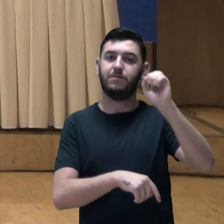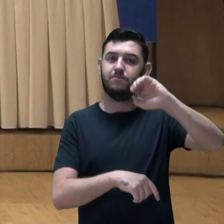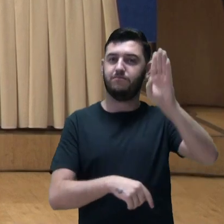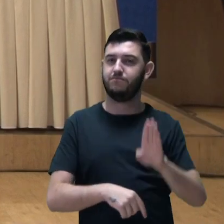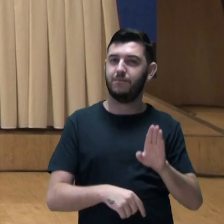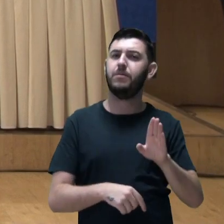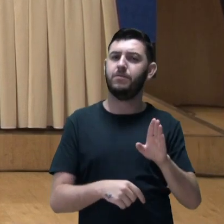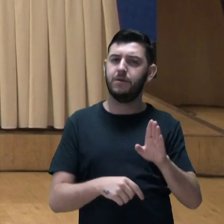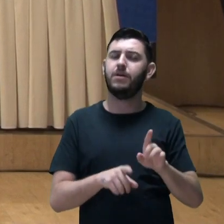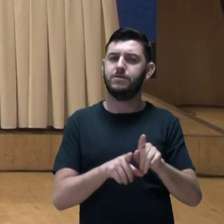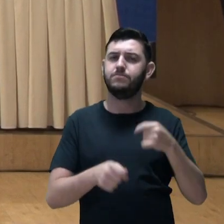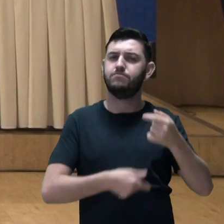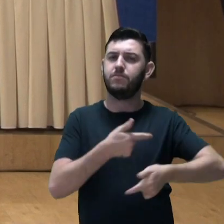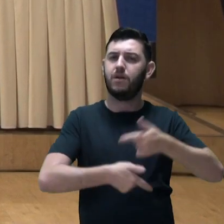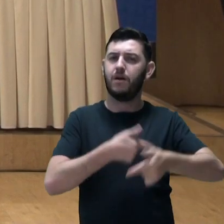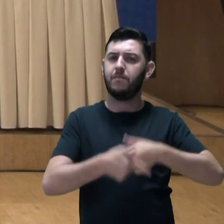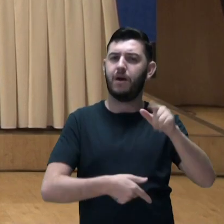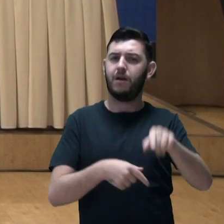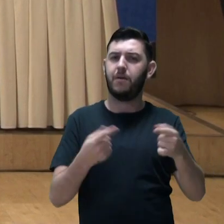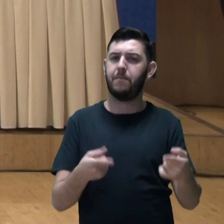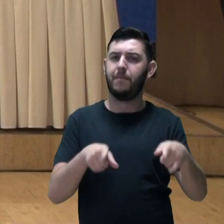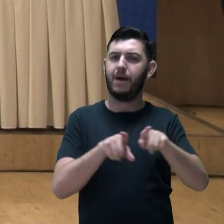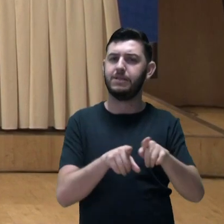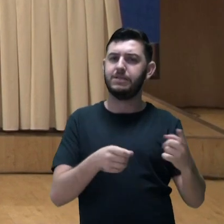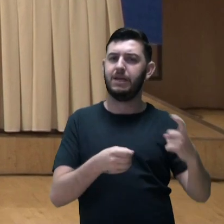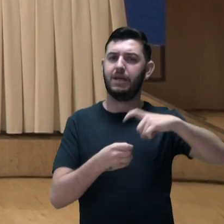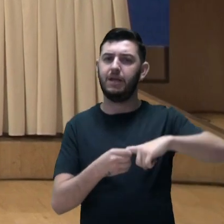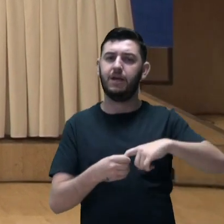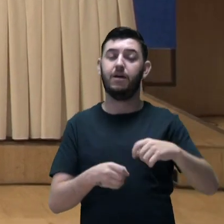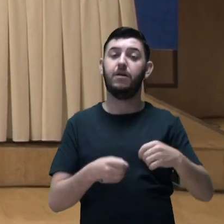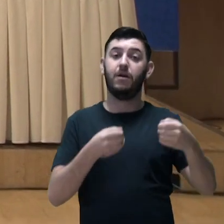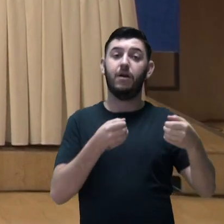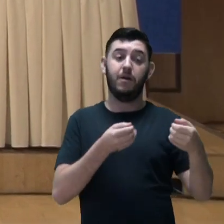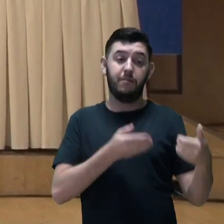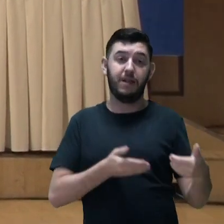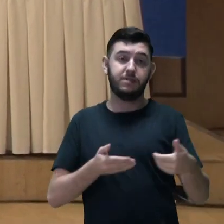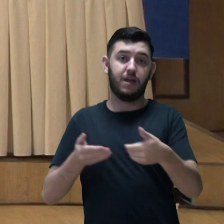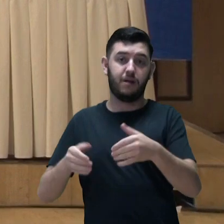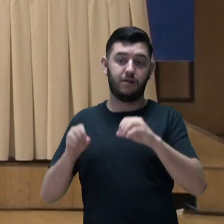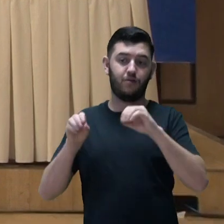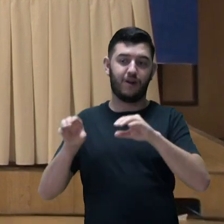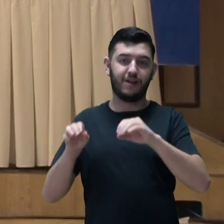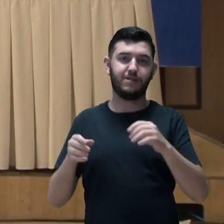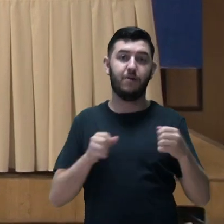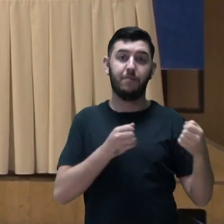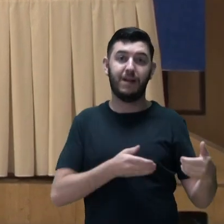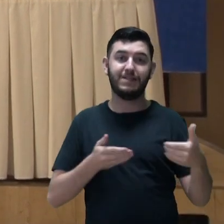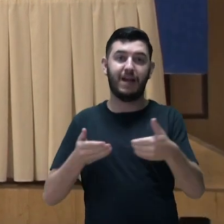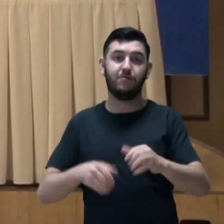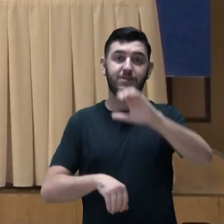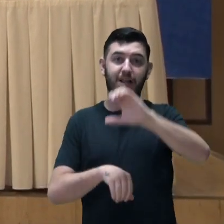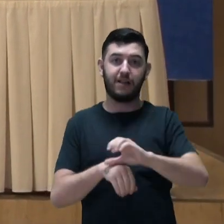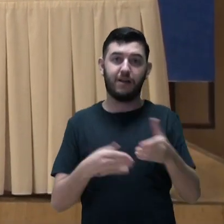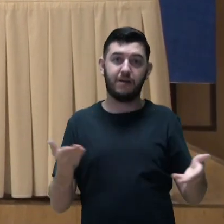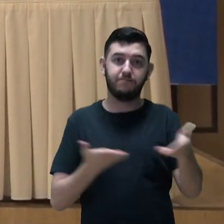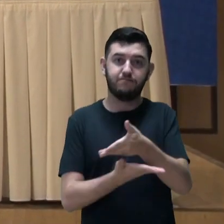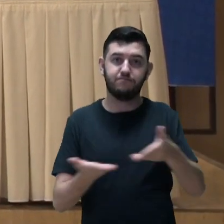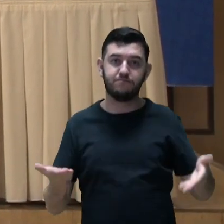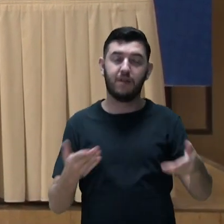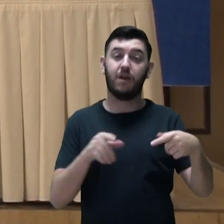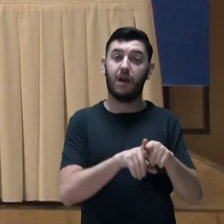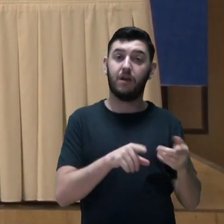é uma parceria entre o Ministério da Educação e o Ministério da Cidadania e atende aos objetivos do Plano